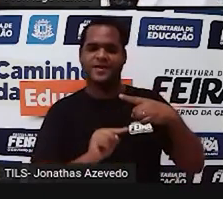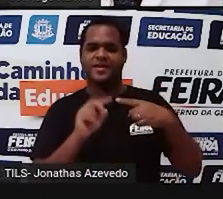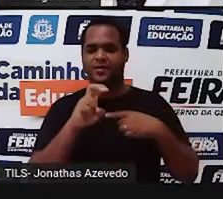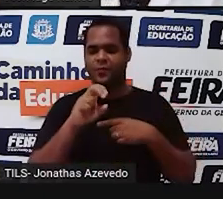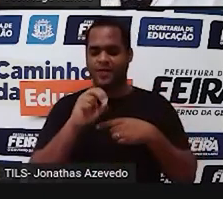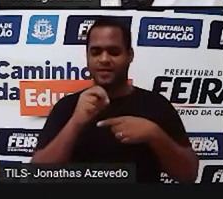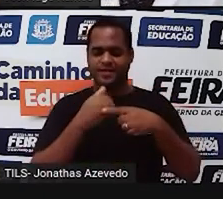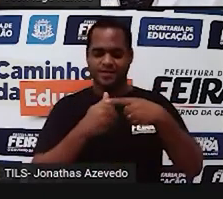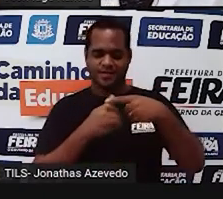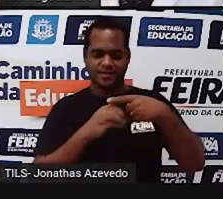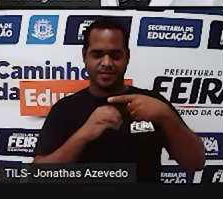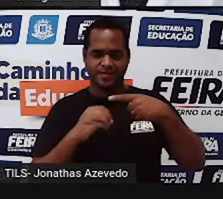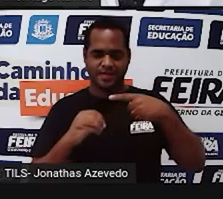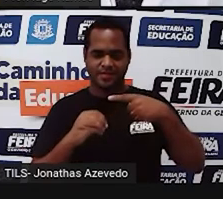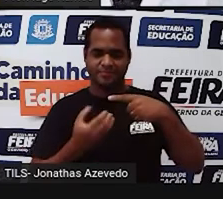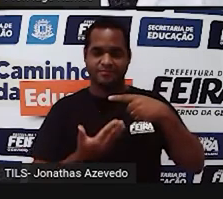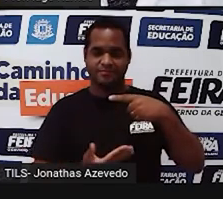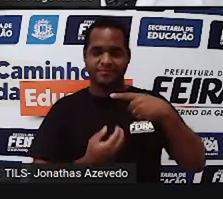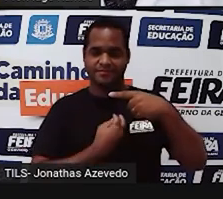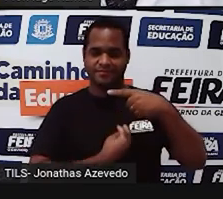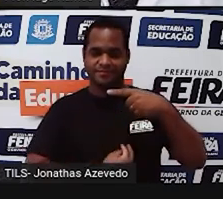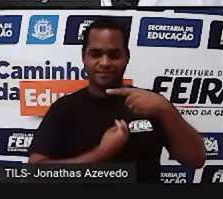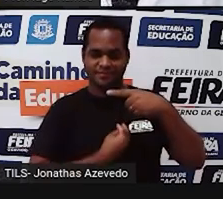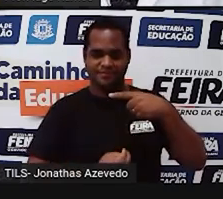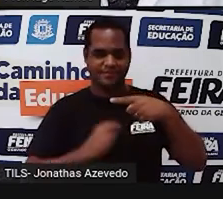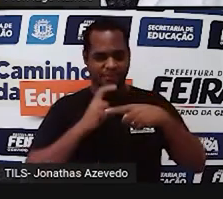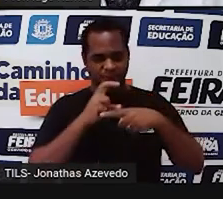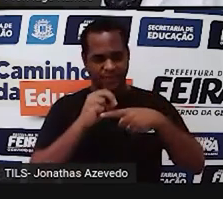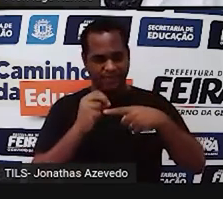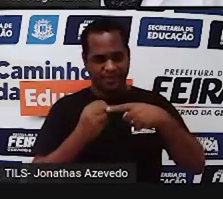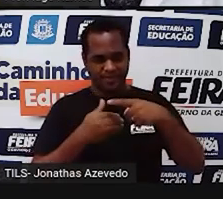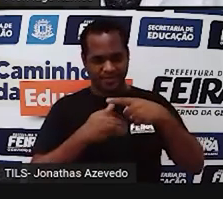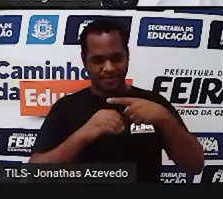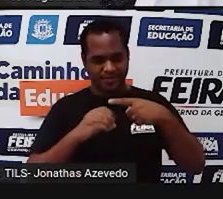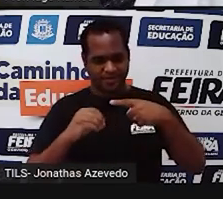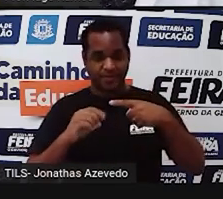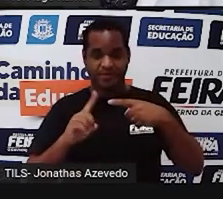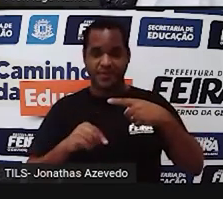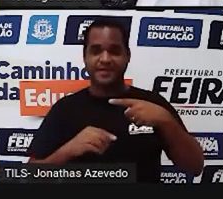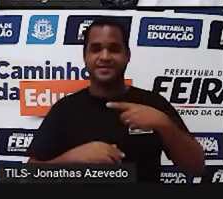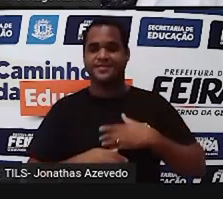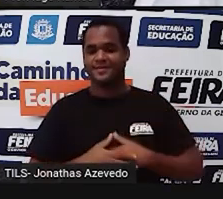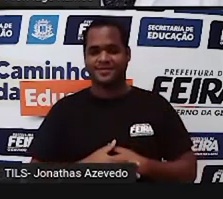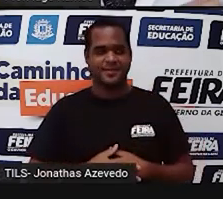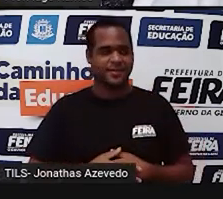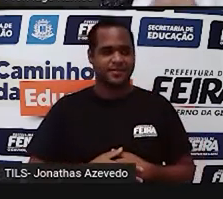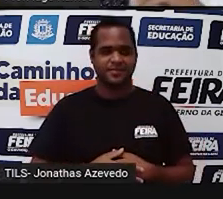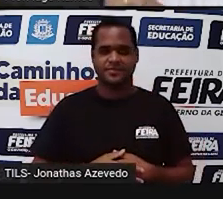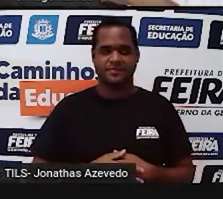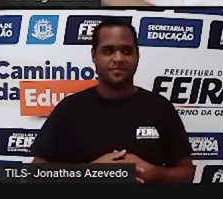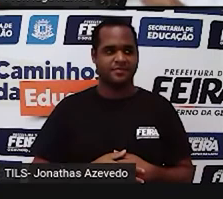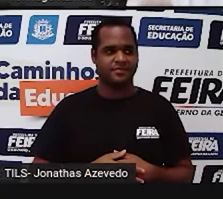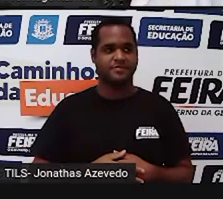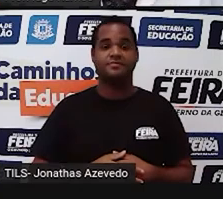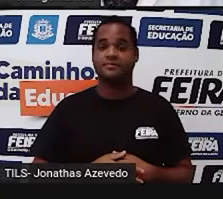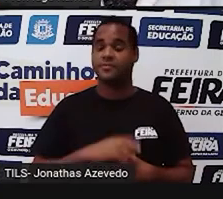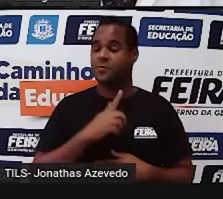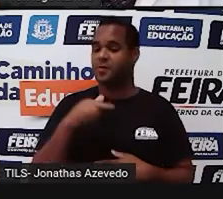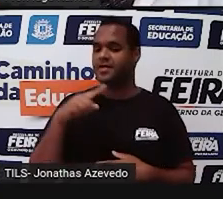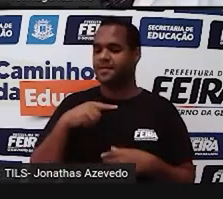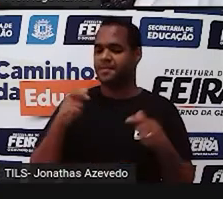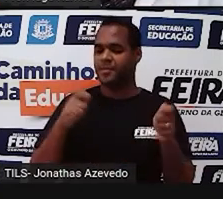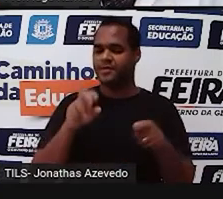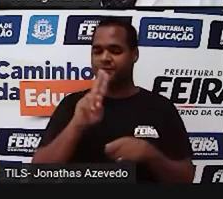O número 50 em cima para cima da fração o número 100 embaixo. É outra forma de a gente usar